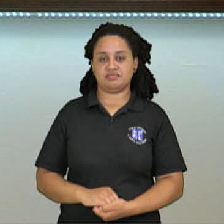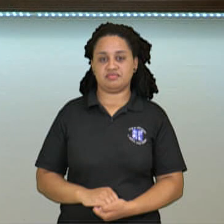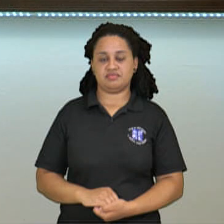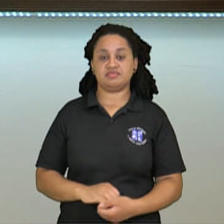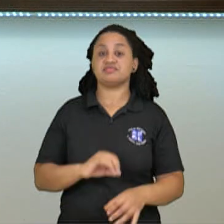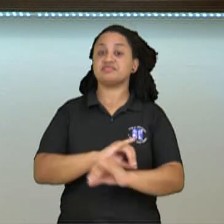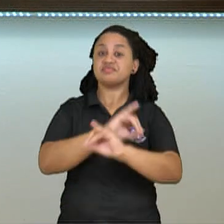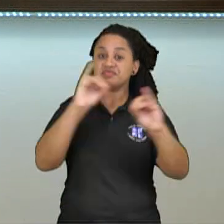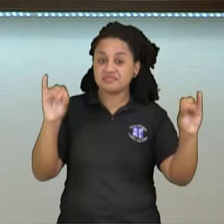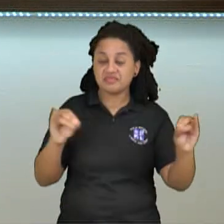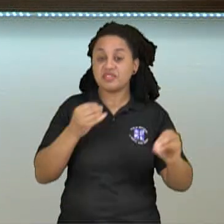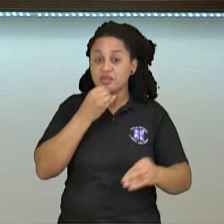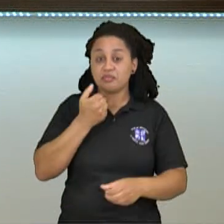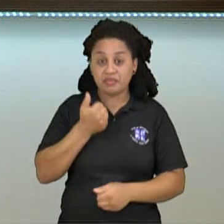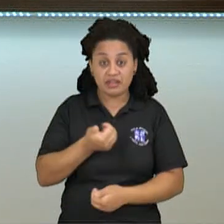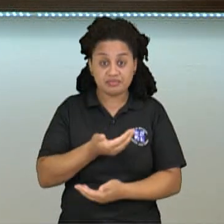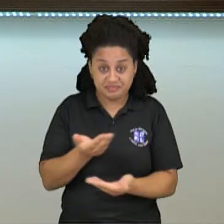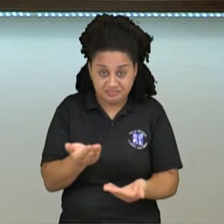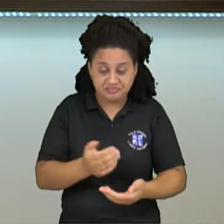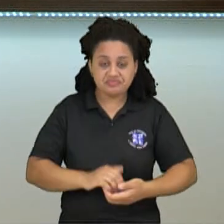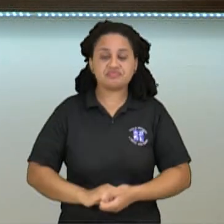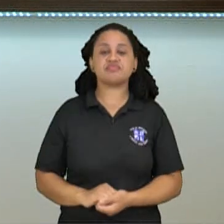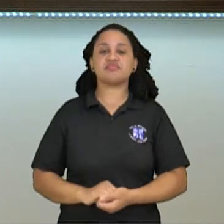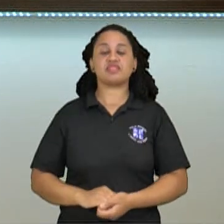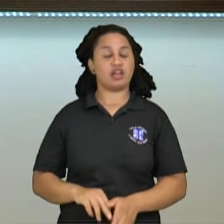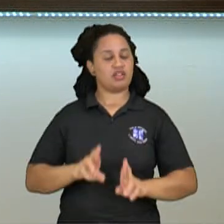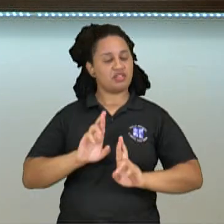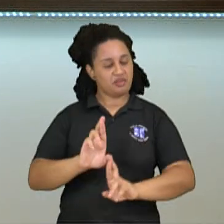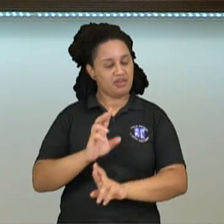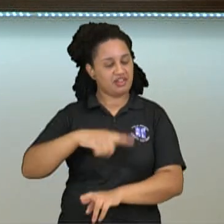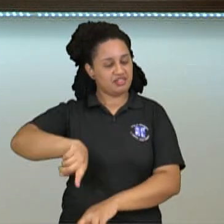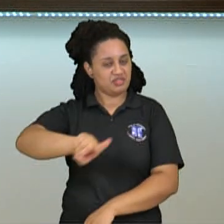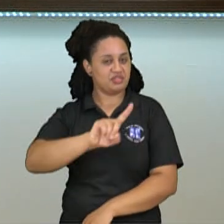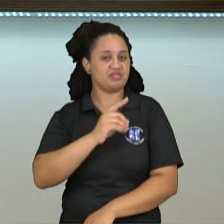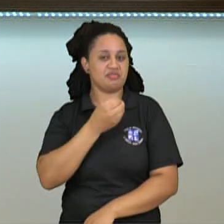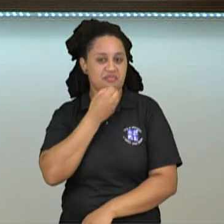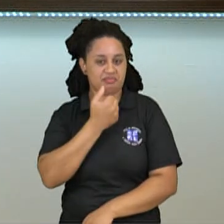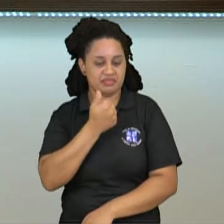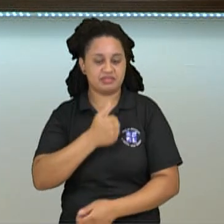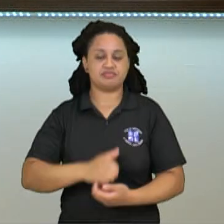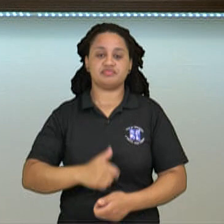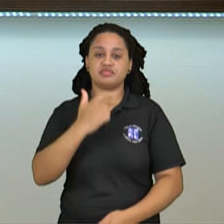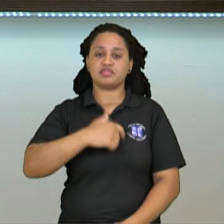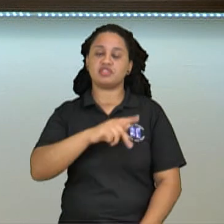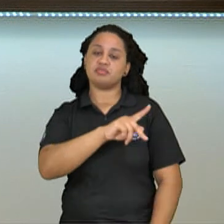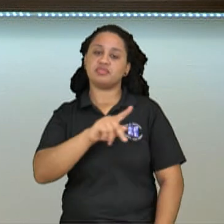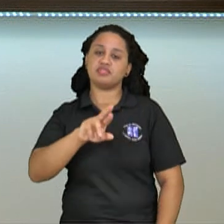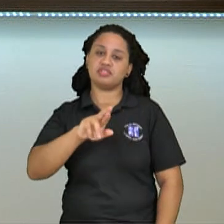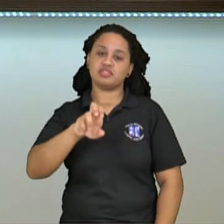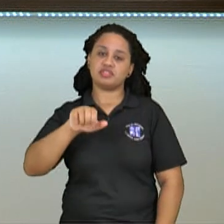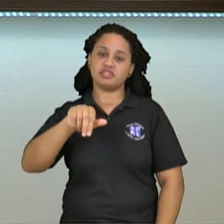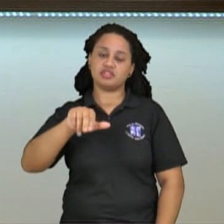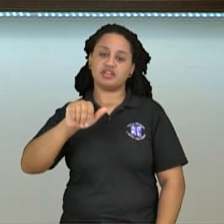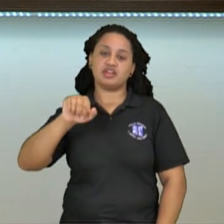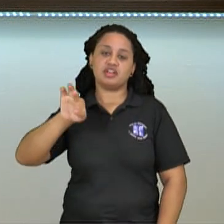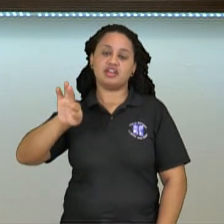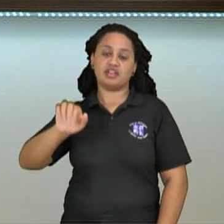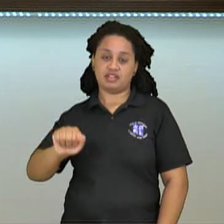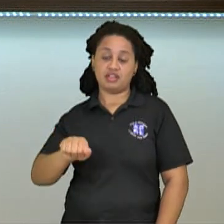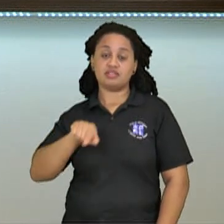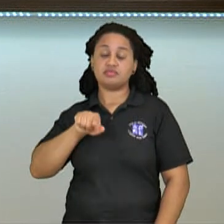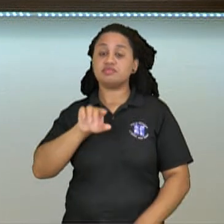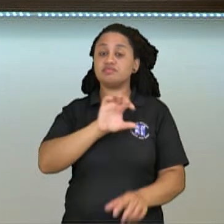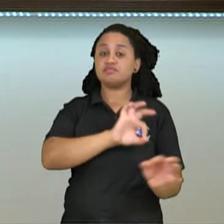Olá pessoal, tudo bem com vocês? Espero que sim. Eu sou a professora Renata e neste vídeo eu vou trazer para